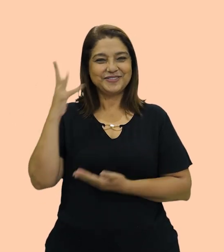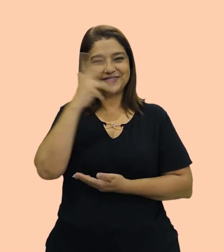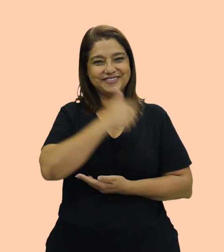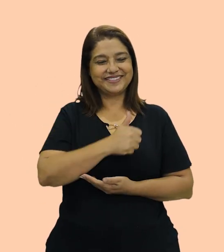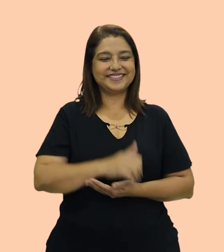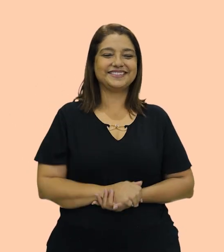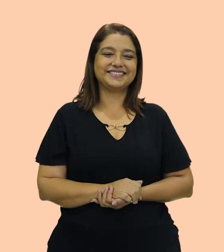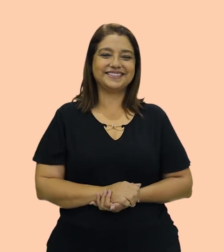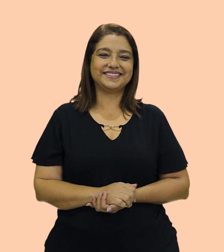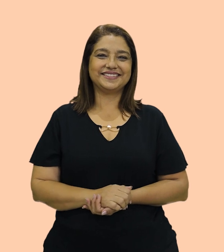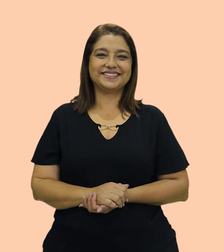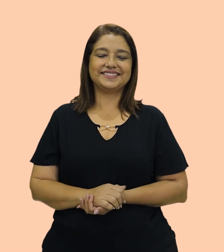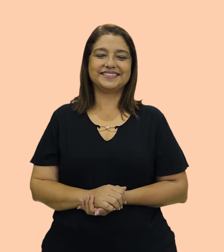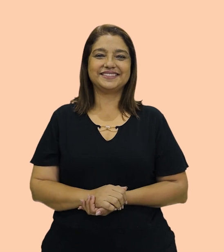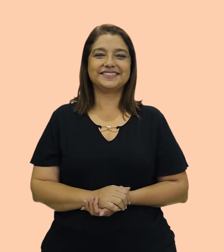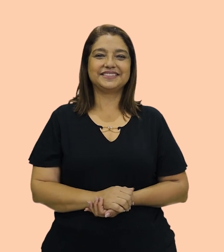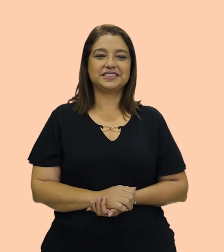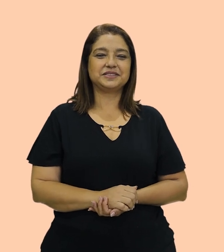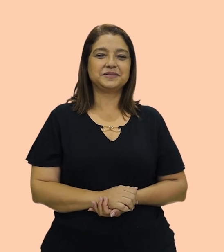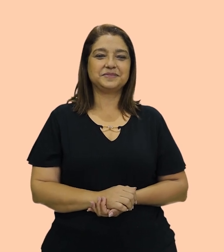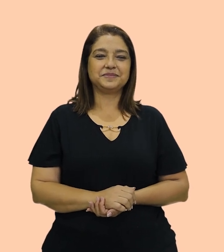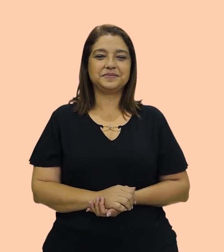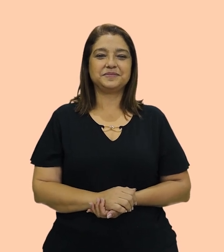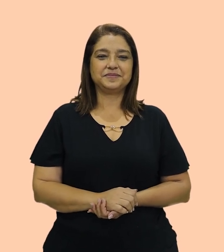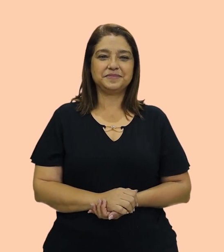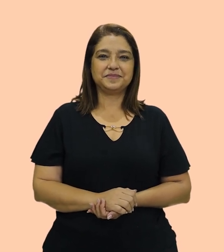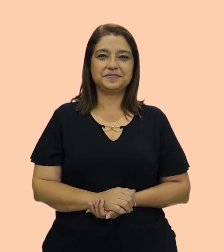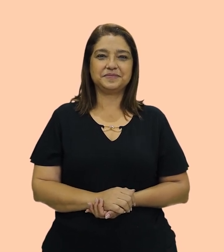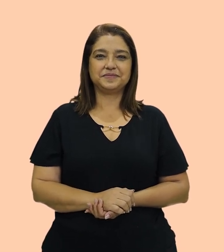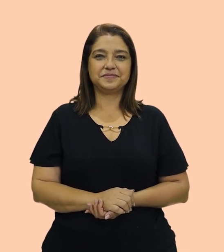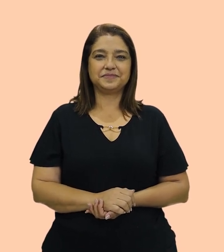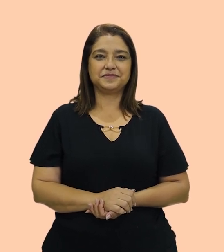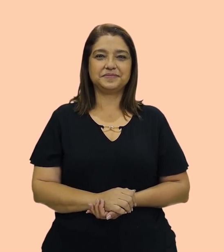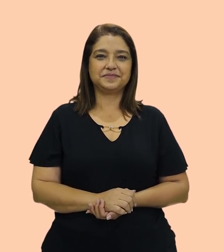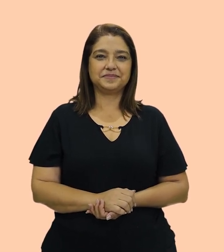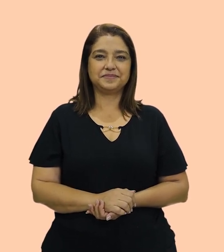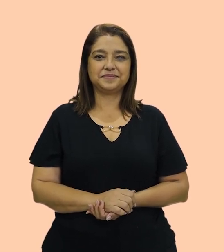filhinho? Father. Ok? Ou dad.